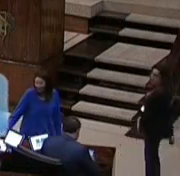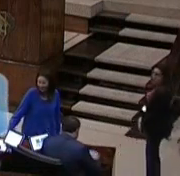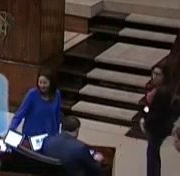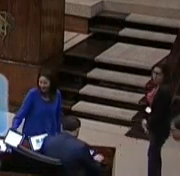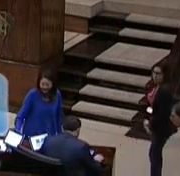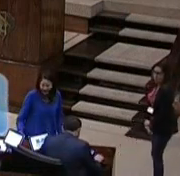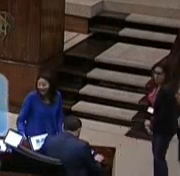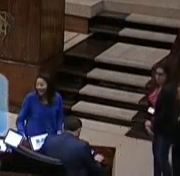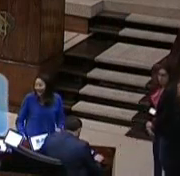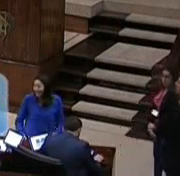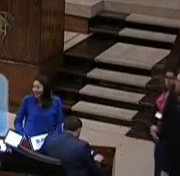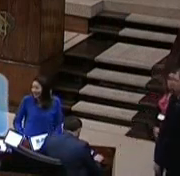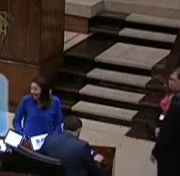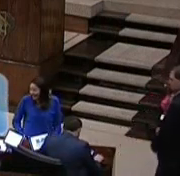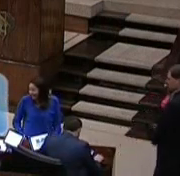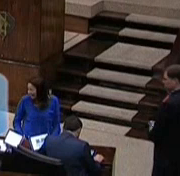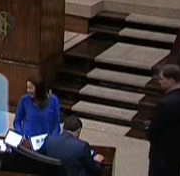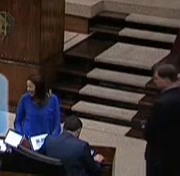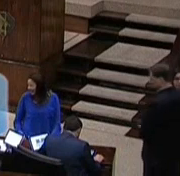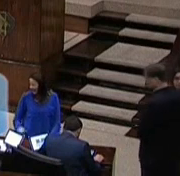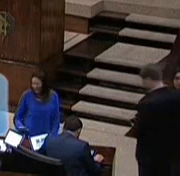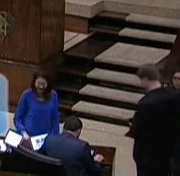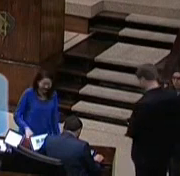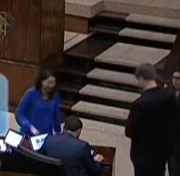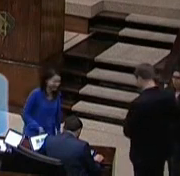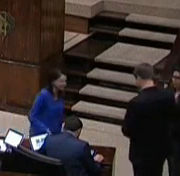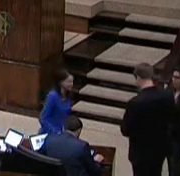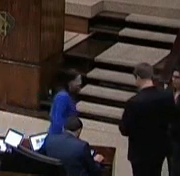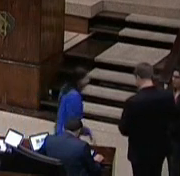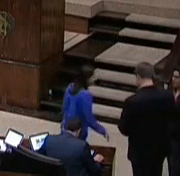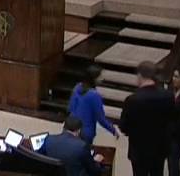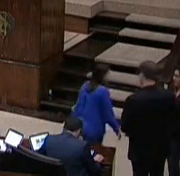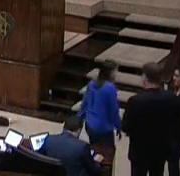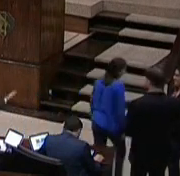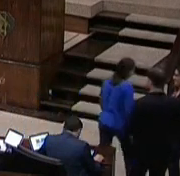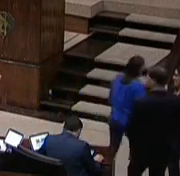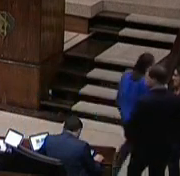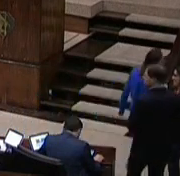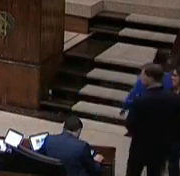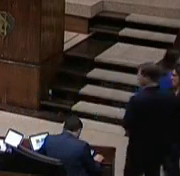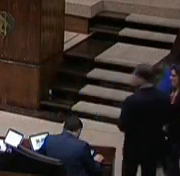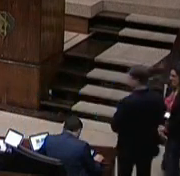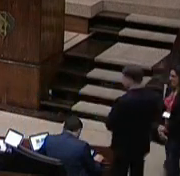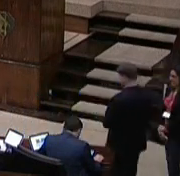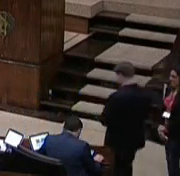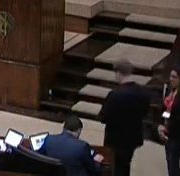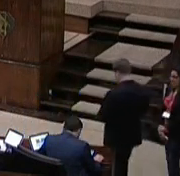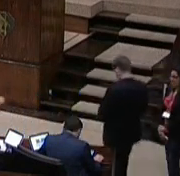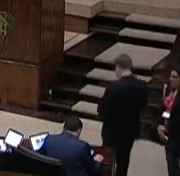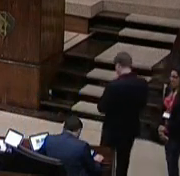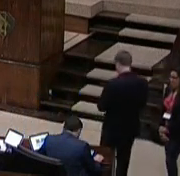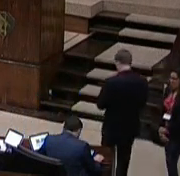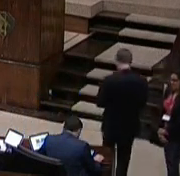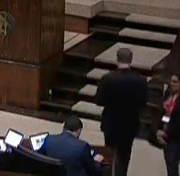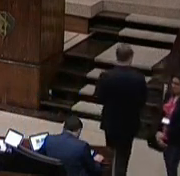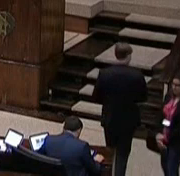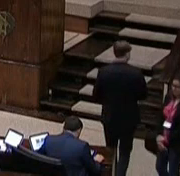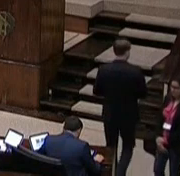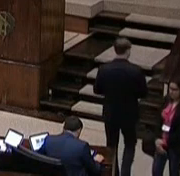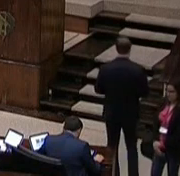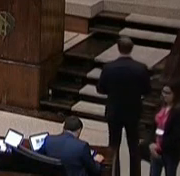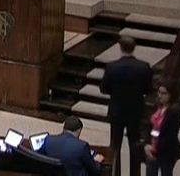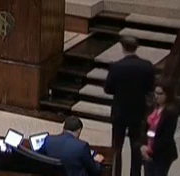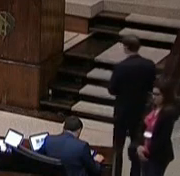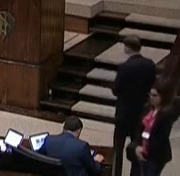dos Engenheiros do Rio Grande do Sul, o CENGRS. Sindicato que foi fundado em 1942